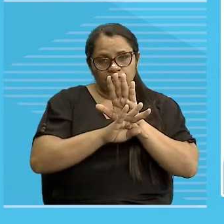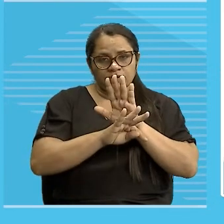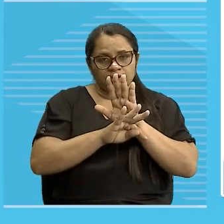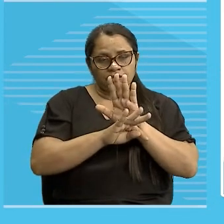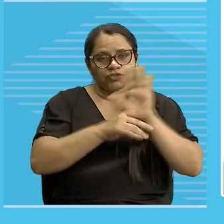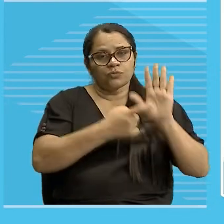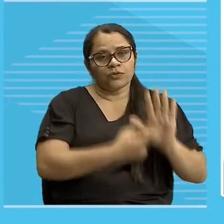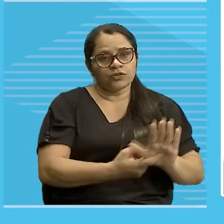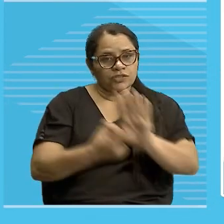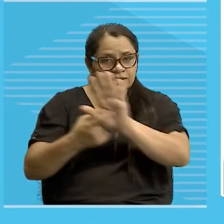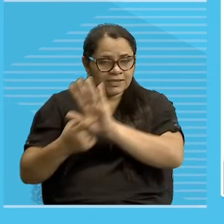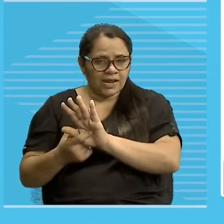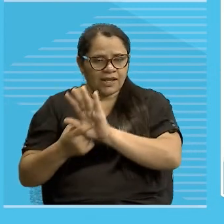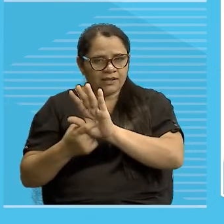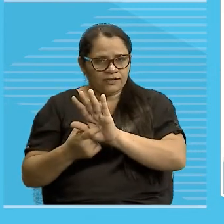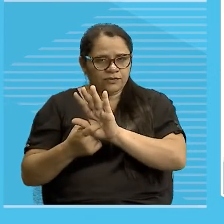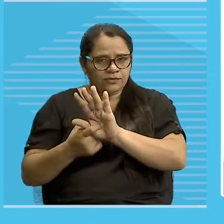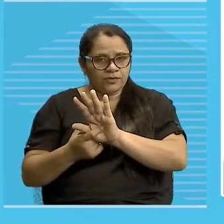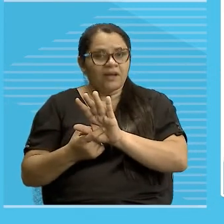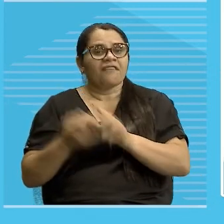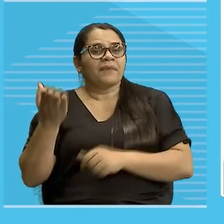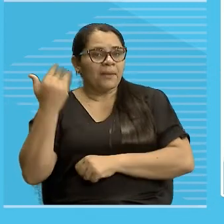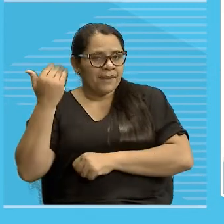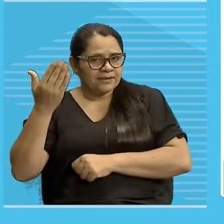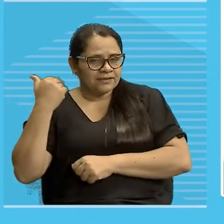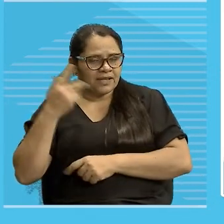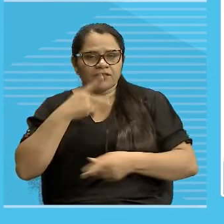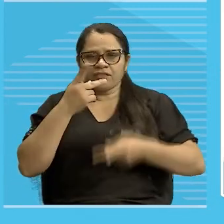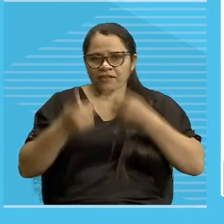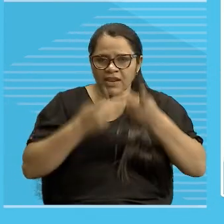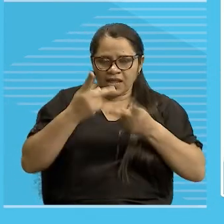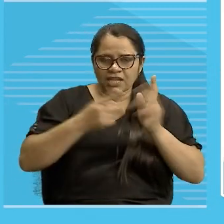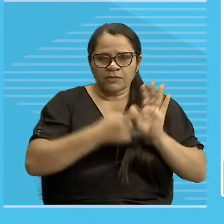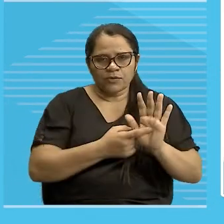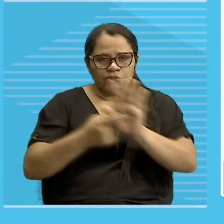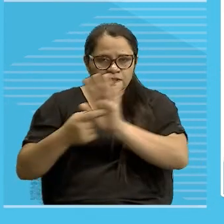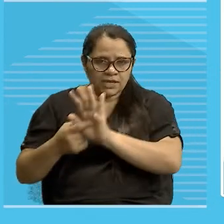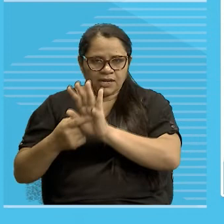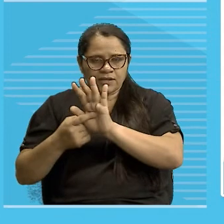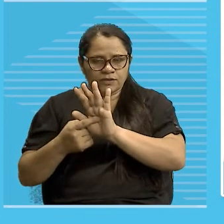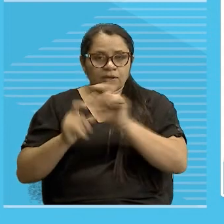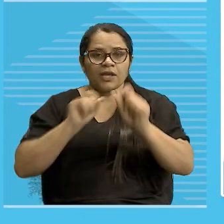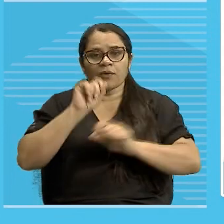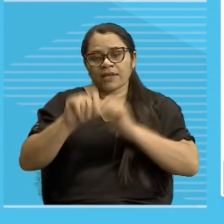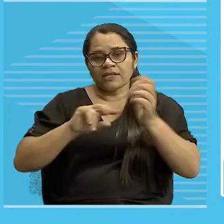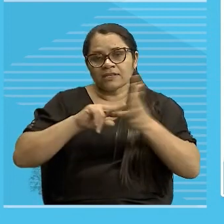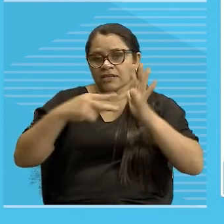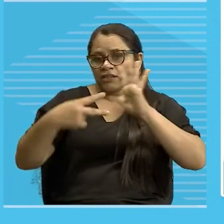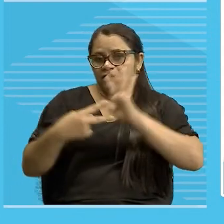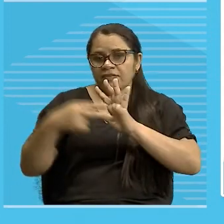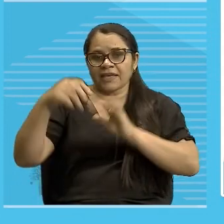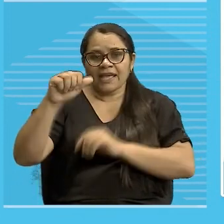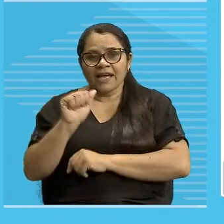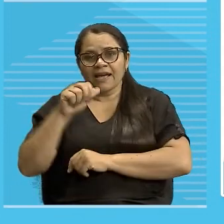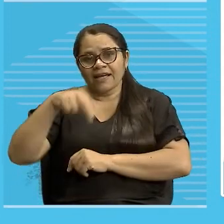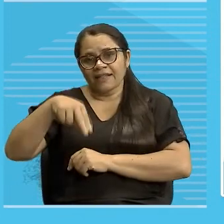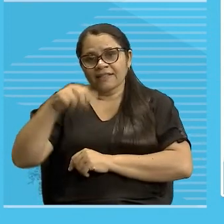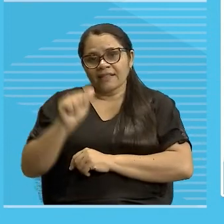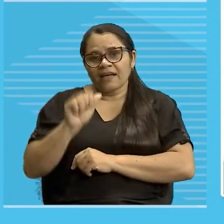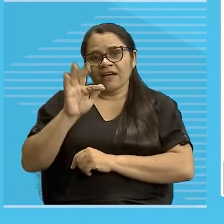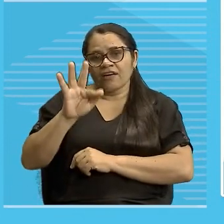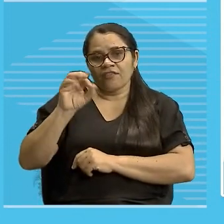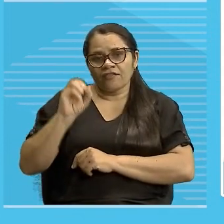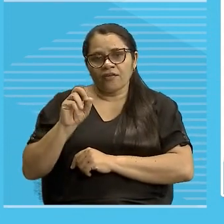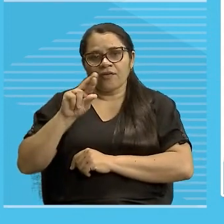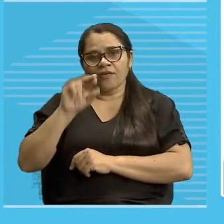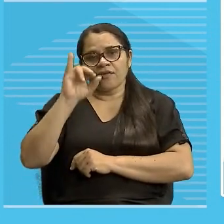dado, para aquilo que já foi dito ou informado, ela é considerada anafórica, ou então, você pode dizer que tem aqui um caso